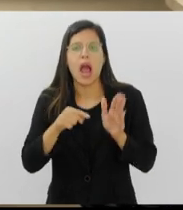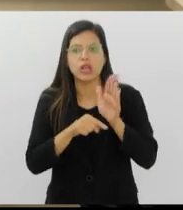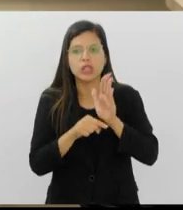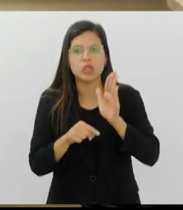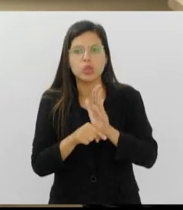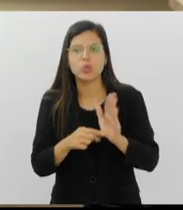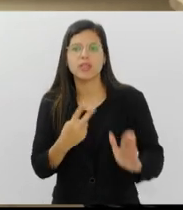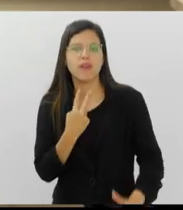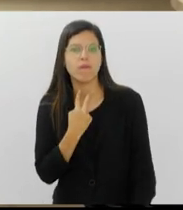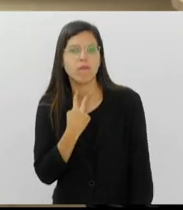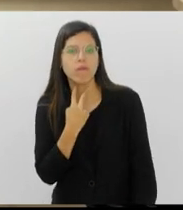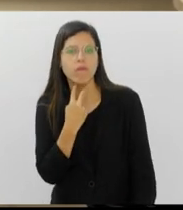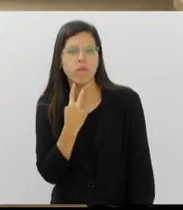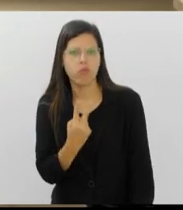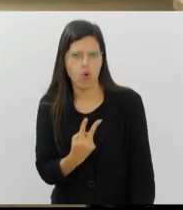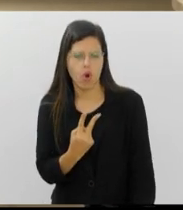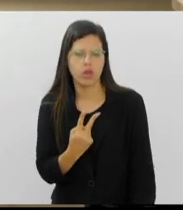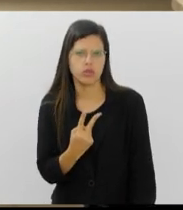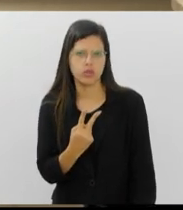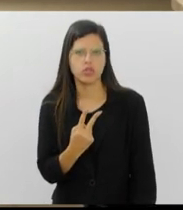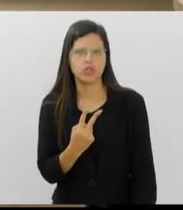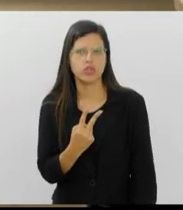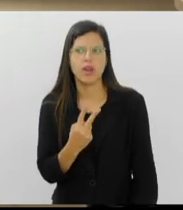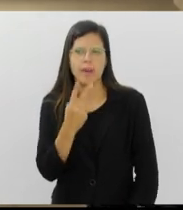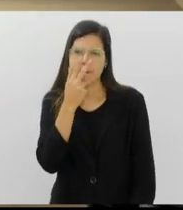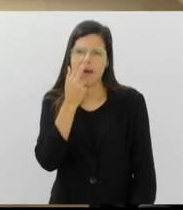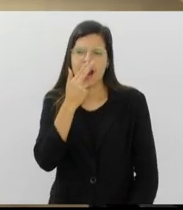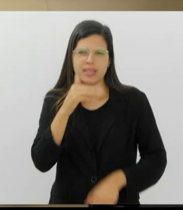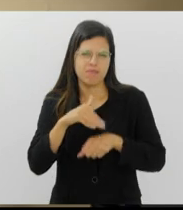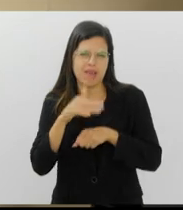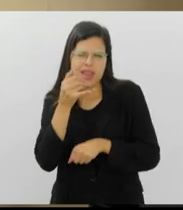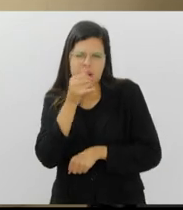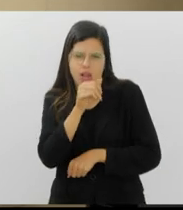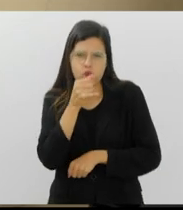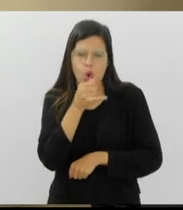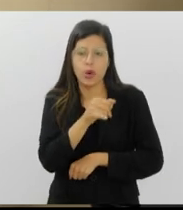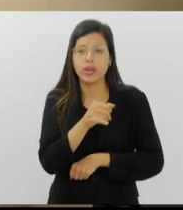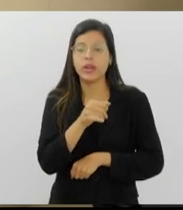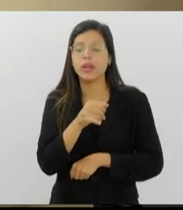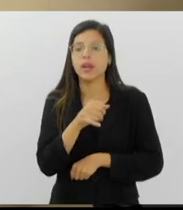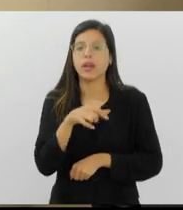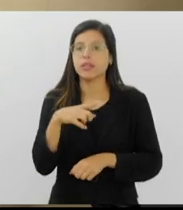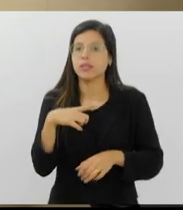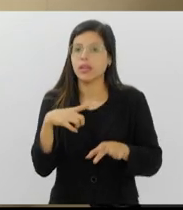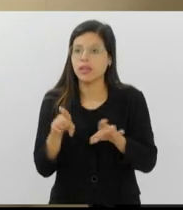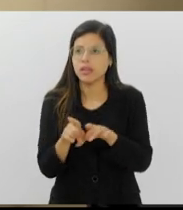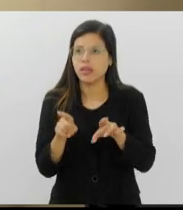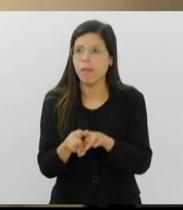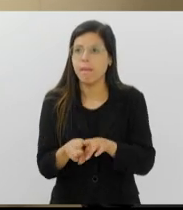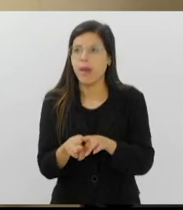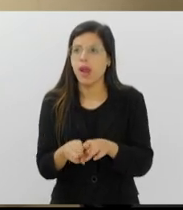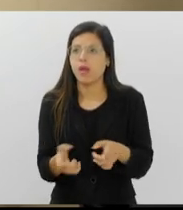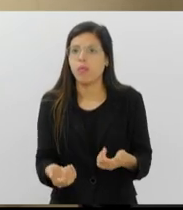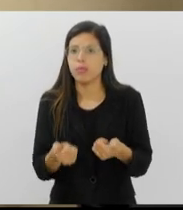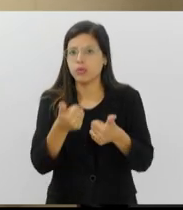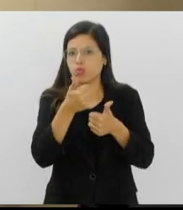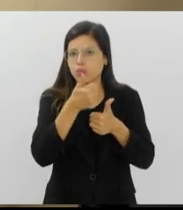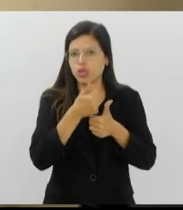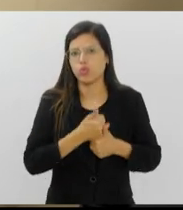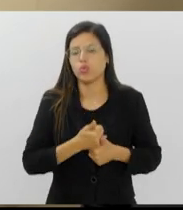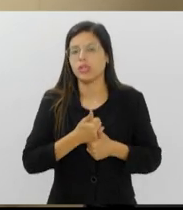produzir uma voz mais robotizada. Tem também a opção da colocação de uma prótese fonatória